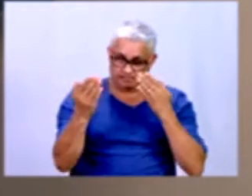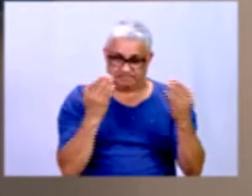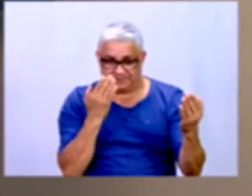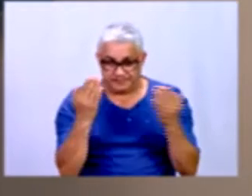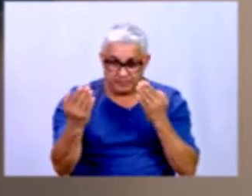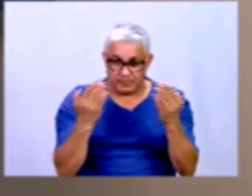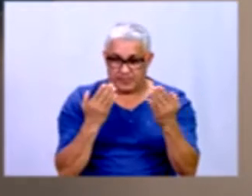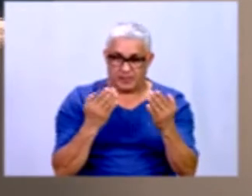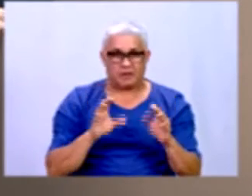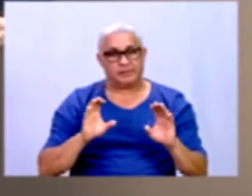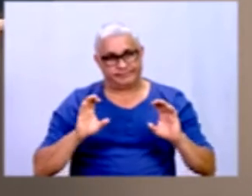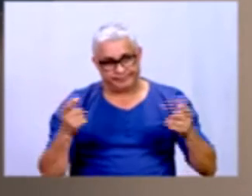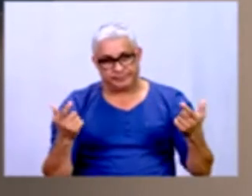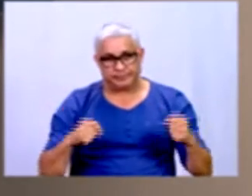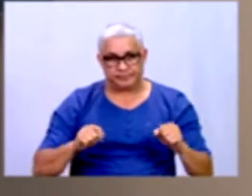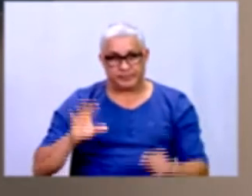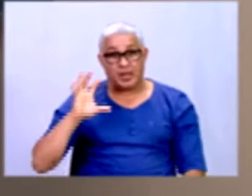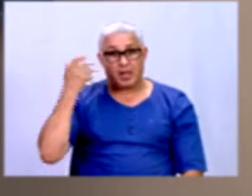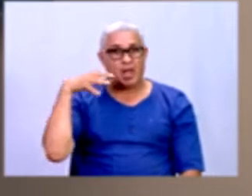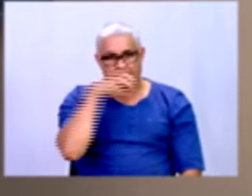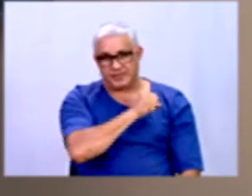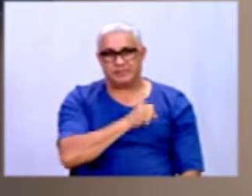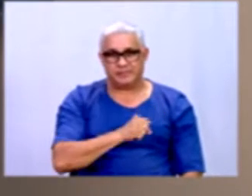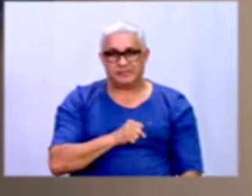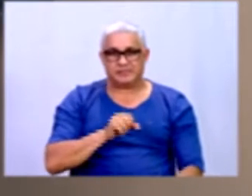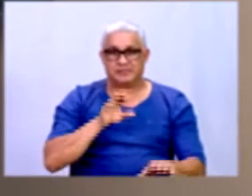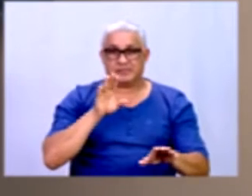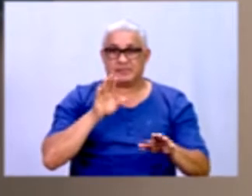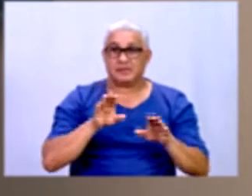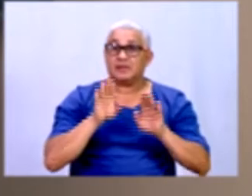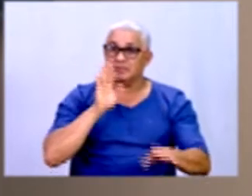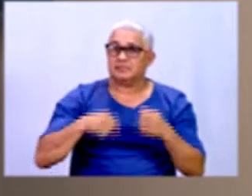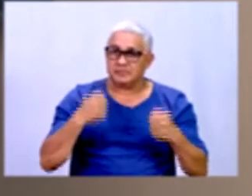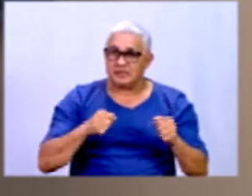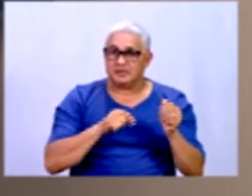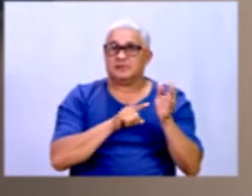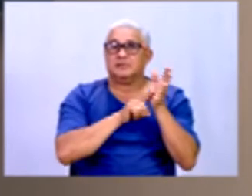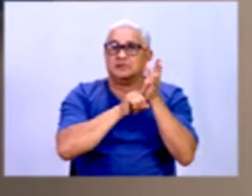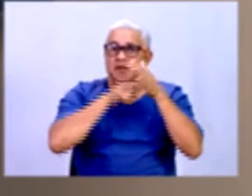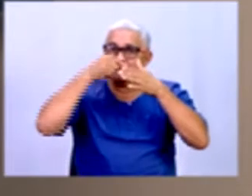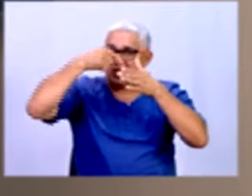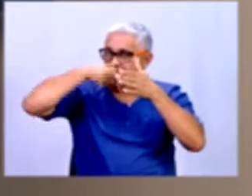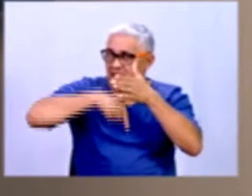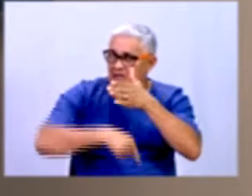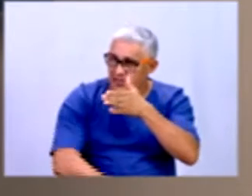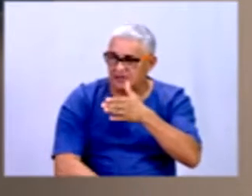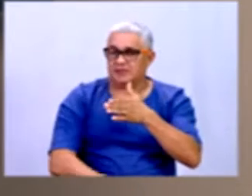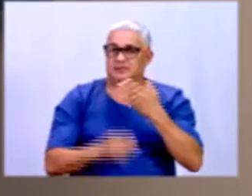gente consegue, logicamente, que foi uma decisão rápida, mas muitas vezes a gente tem que fazer uma análise muito mais profunda, né?